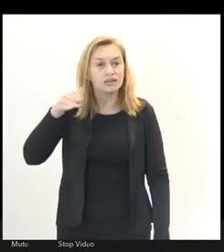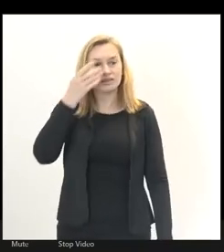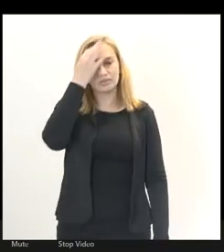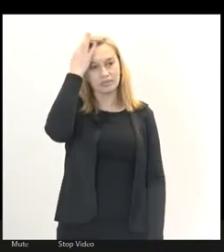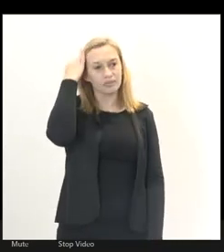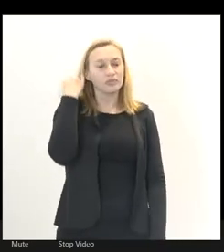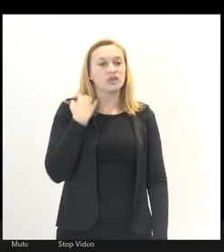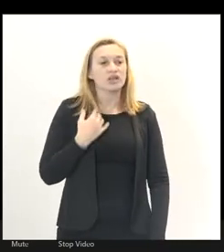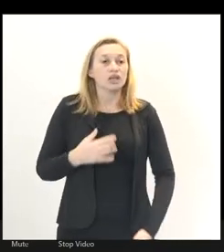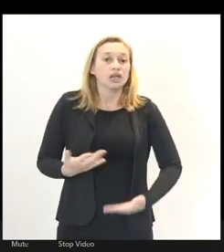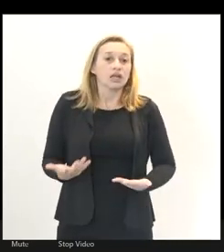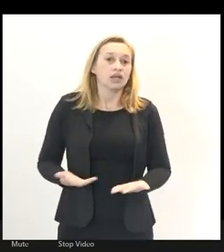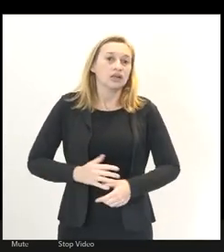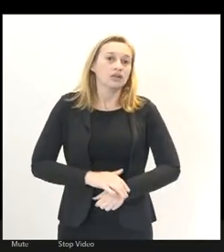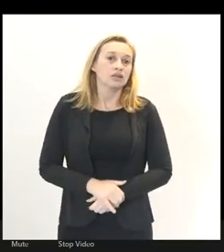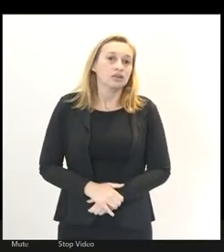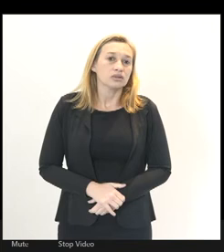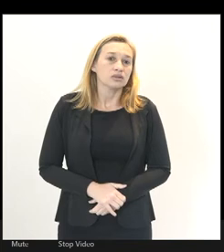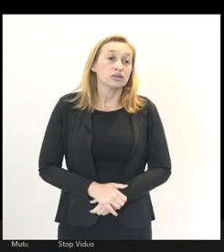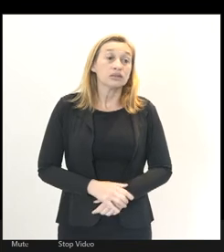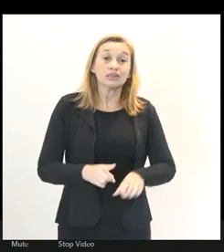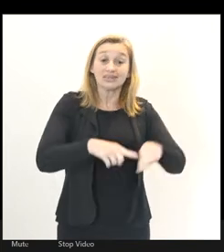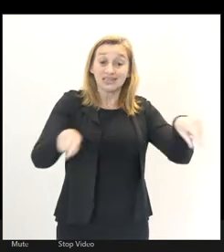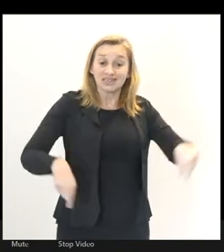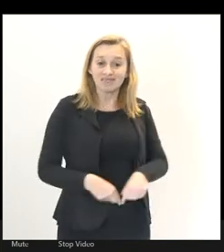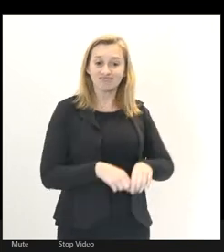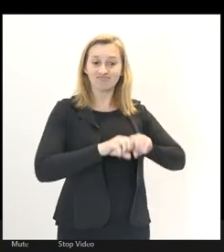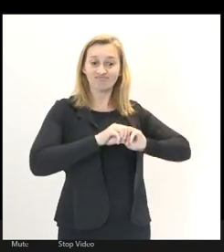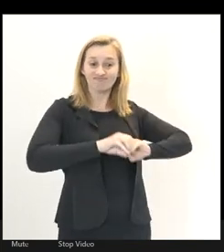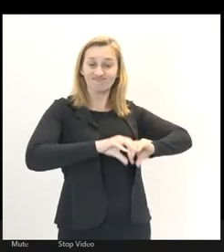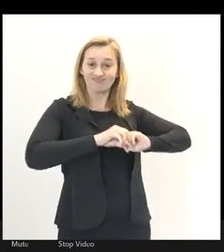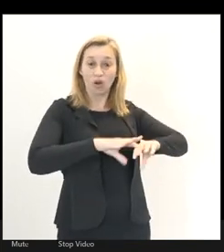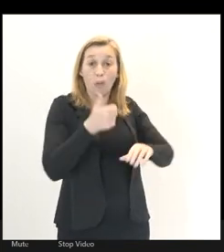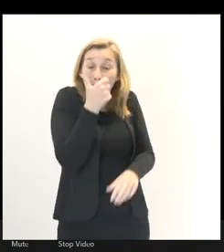que estão com salas de aula lotadas.